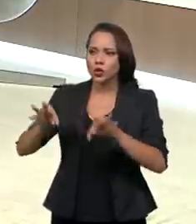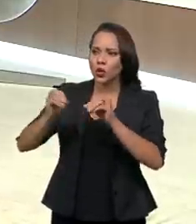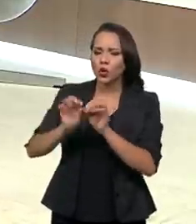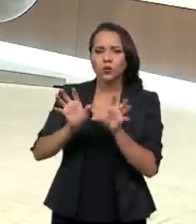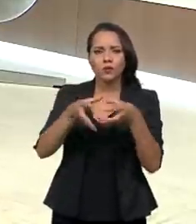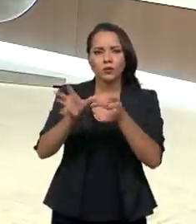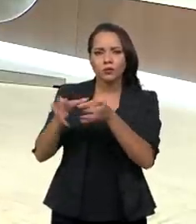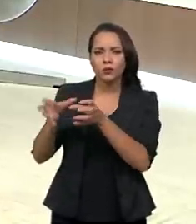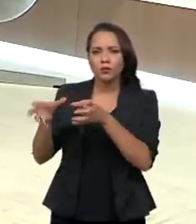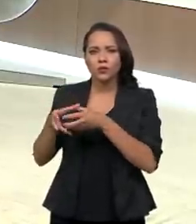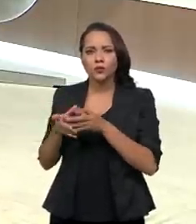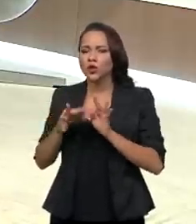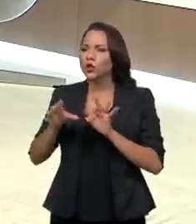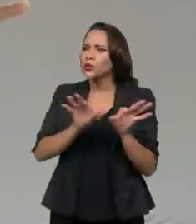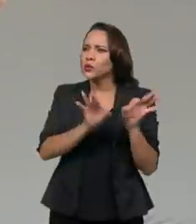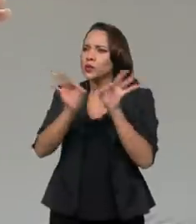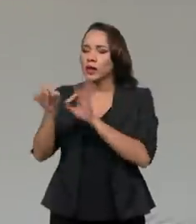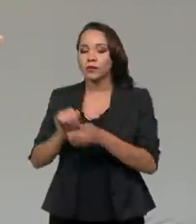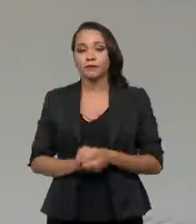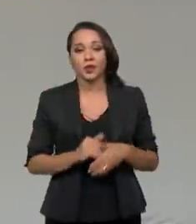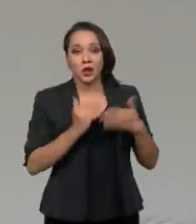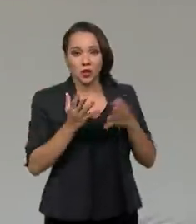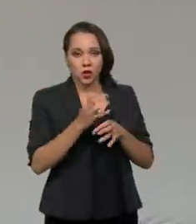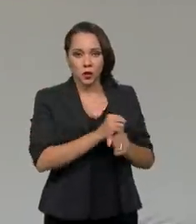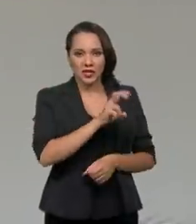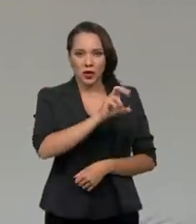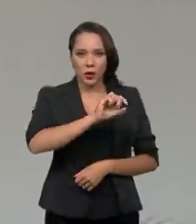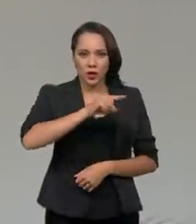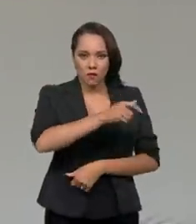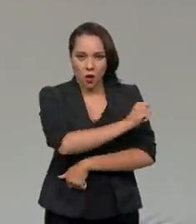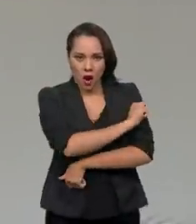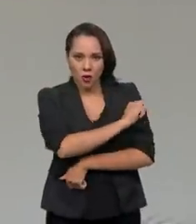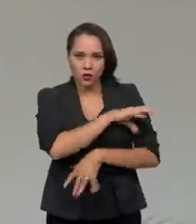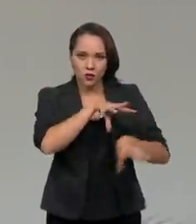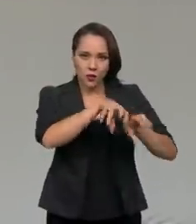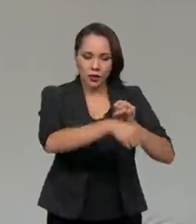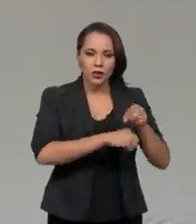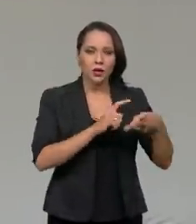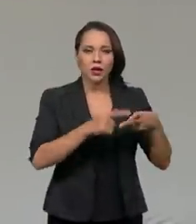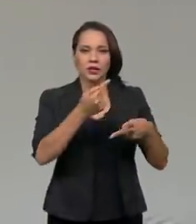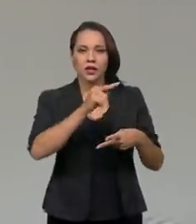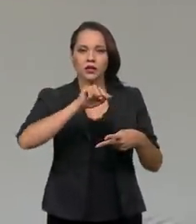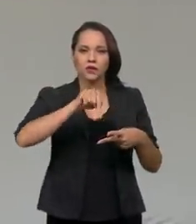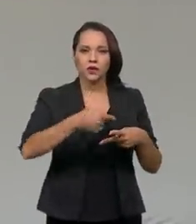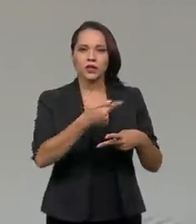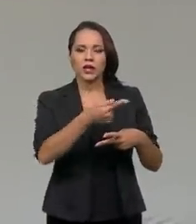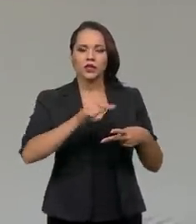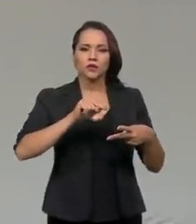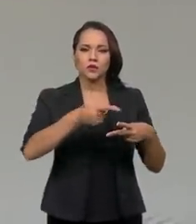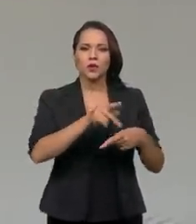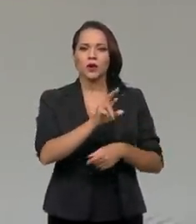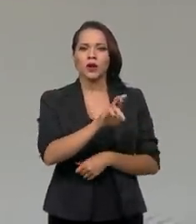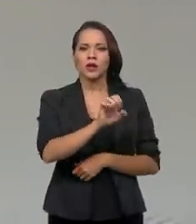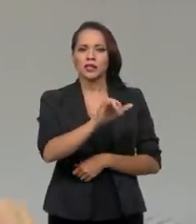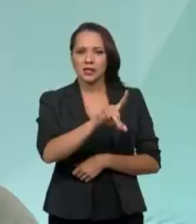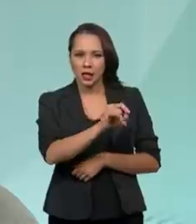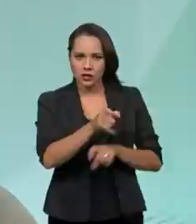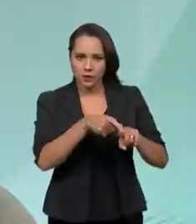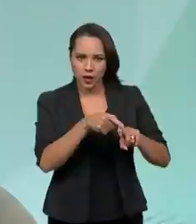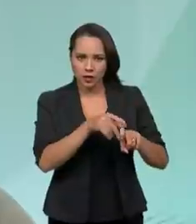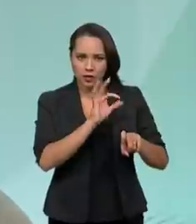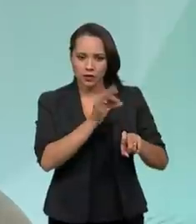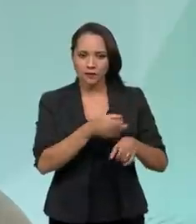conjunto pelo Brasil afora. Atualmente, são 50 mil estudantes em graduação e 7,7 mil em residência médica?